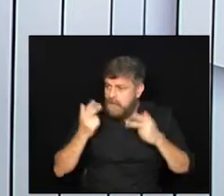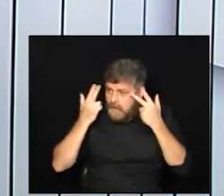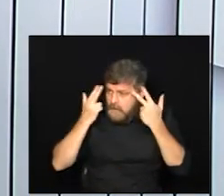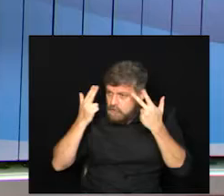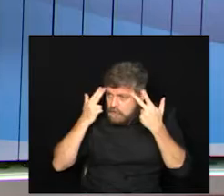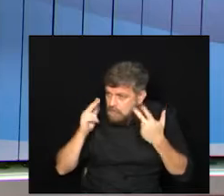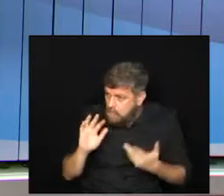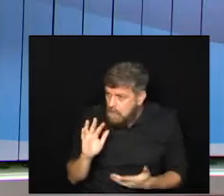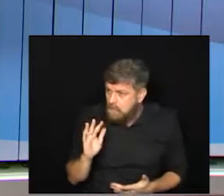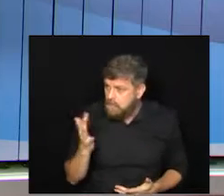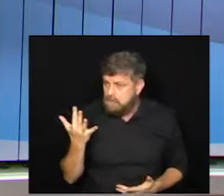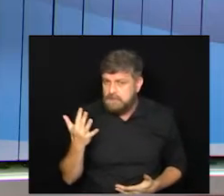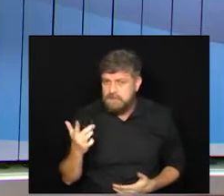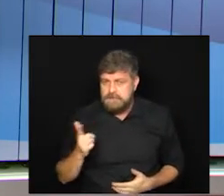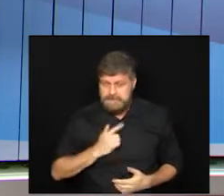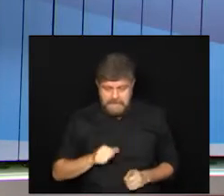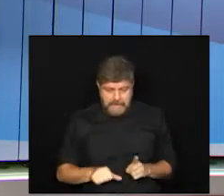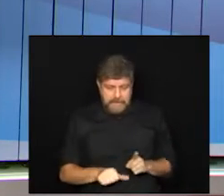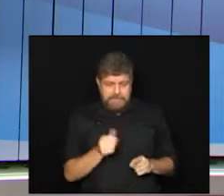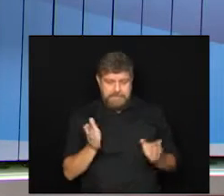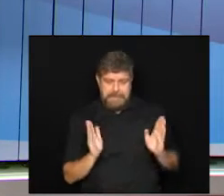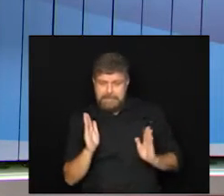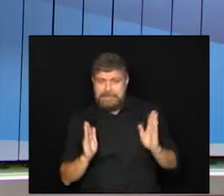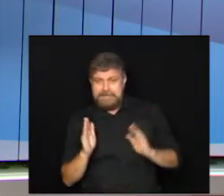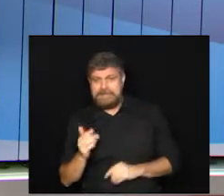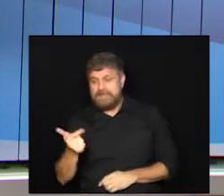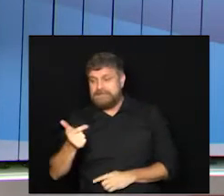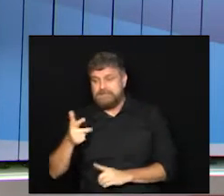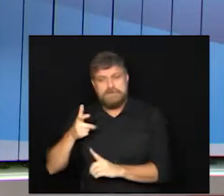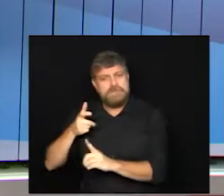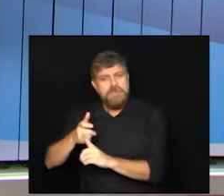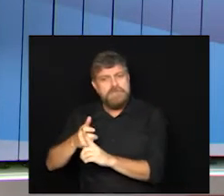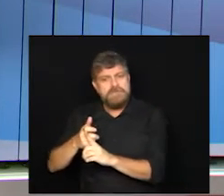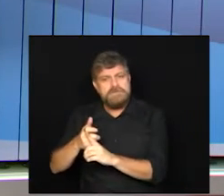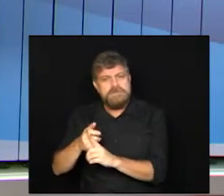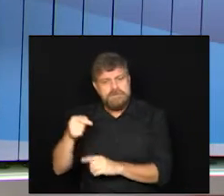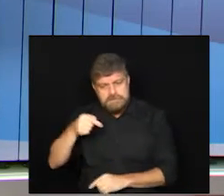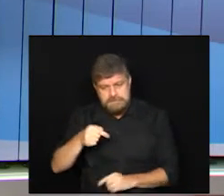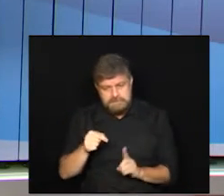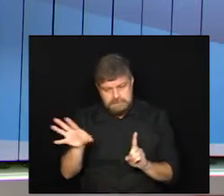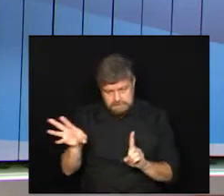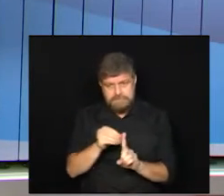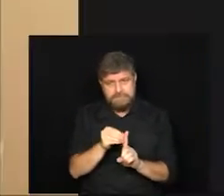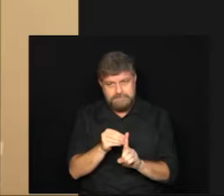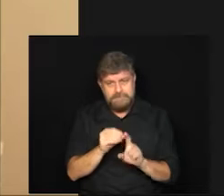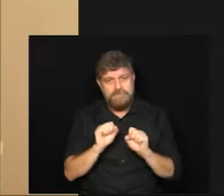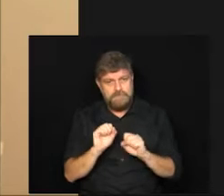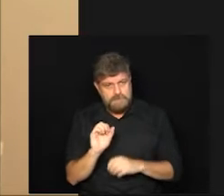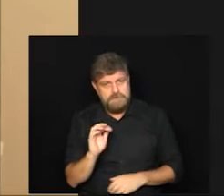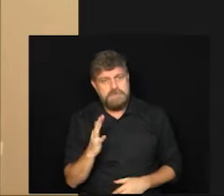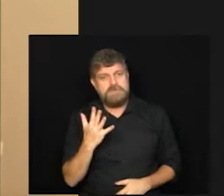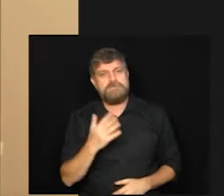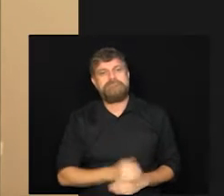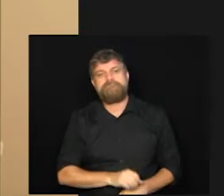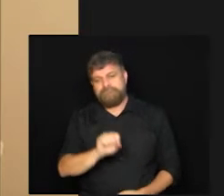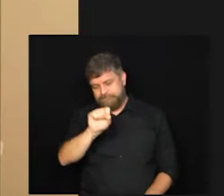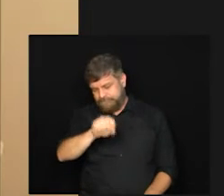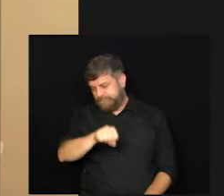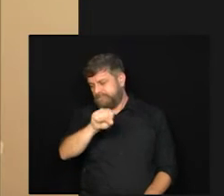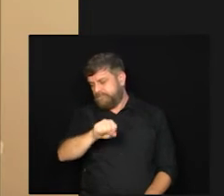isso acontece entre a primeira e a segunda dose sim é perfeitamente